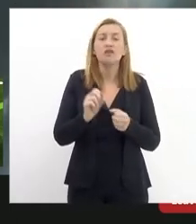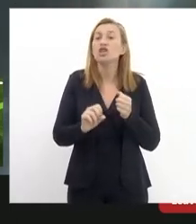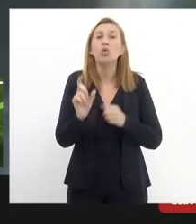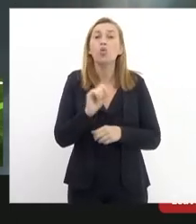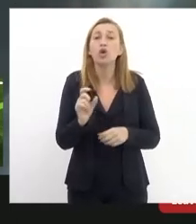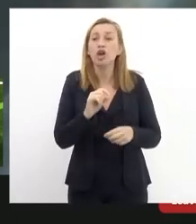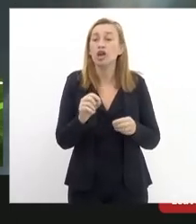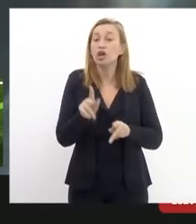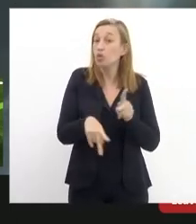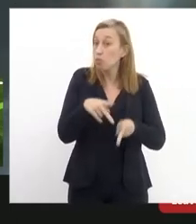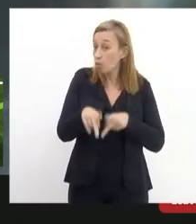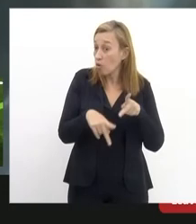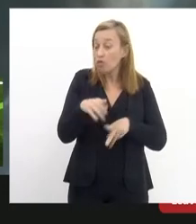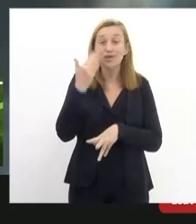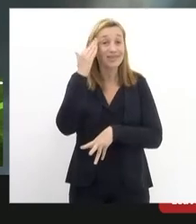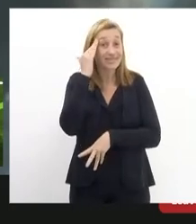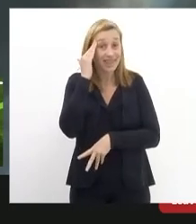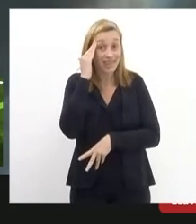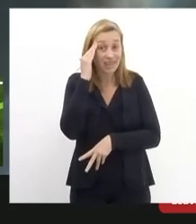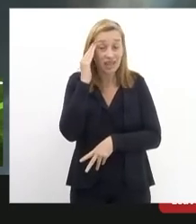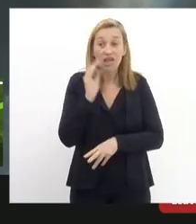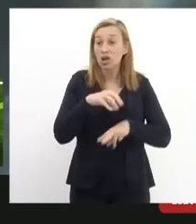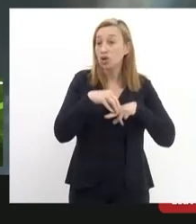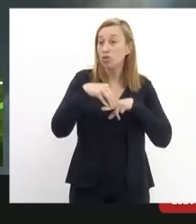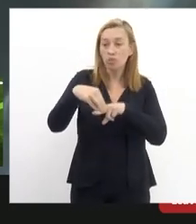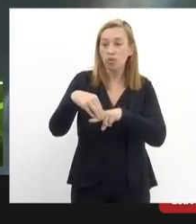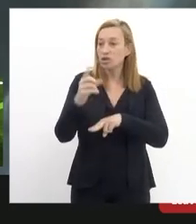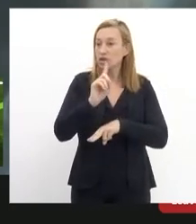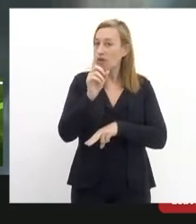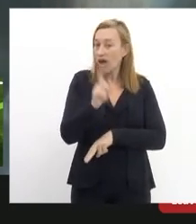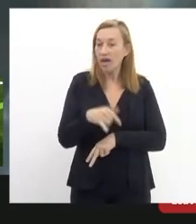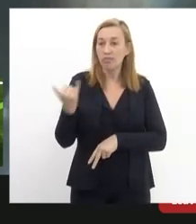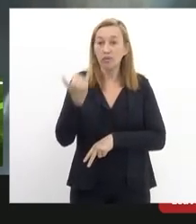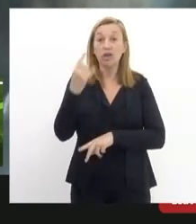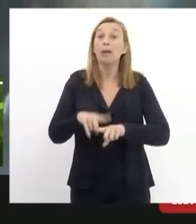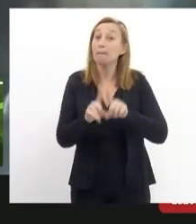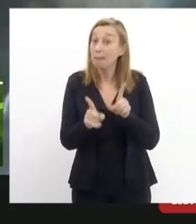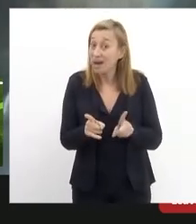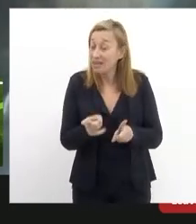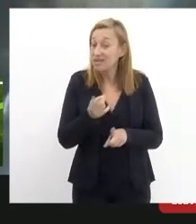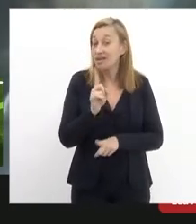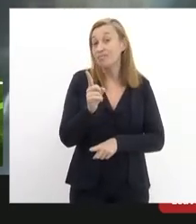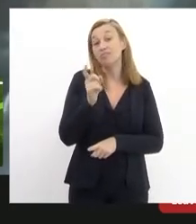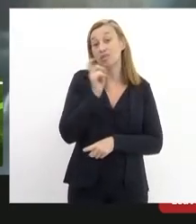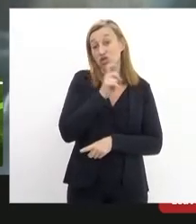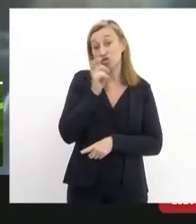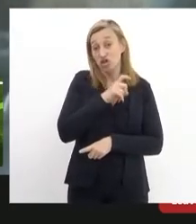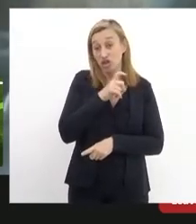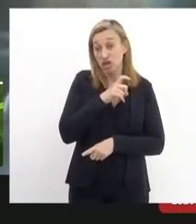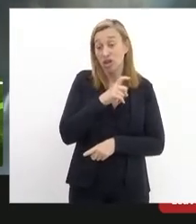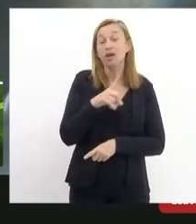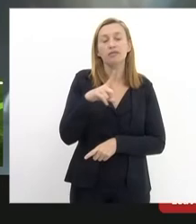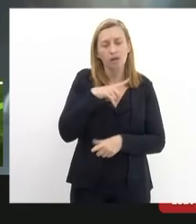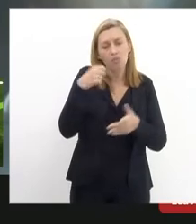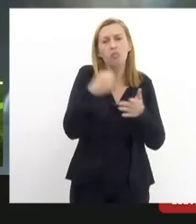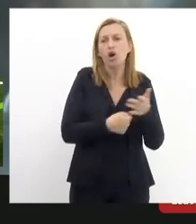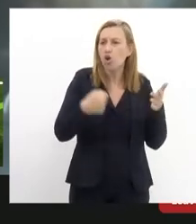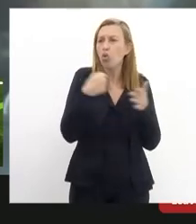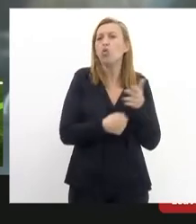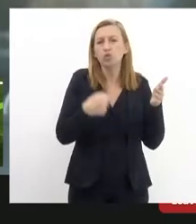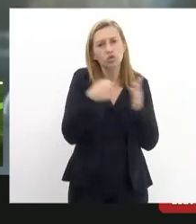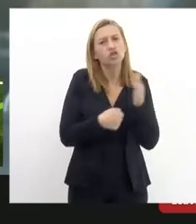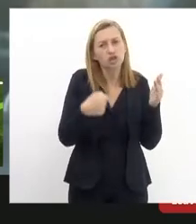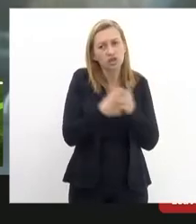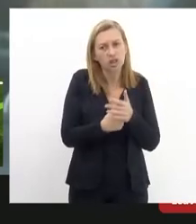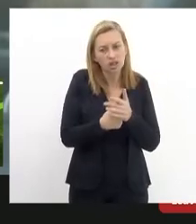população entenda que o bonde não é necessário mas isso é um ledo engano existe uma luta uma